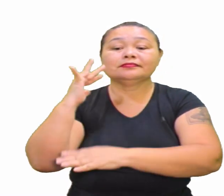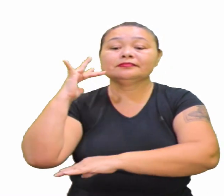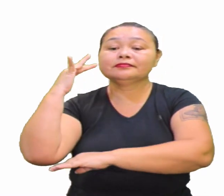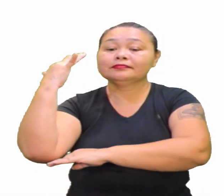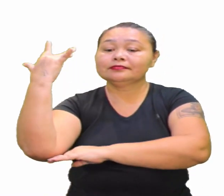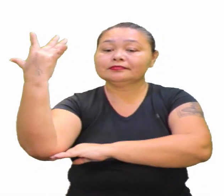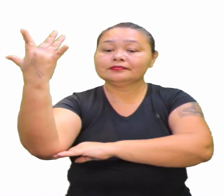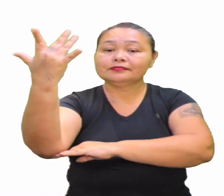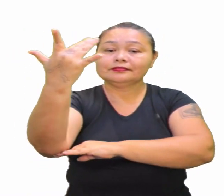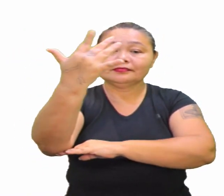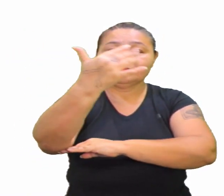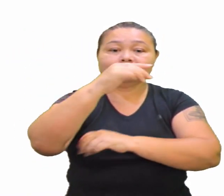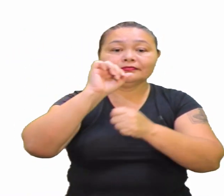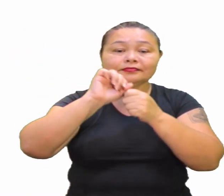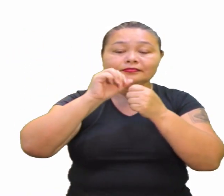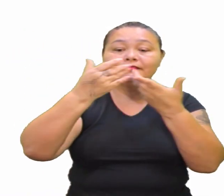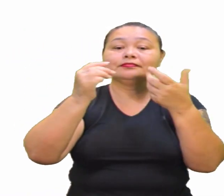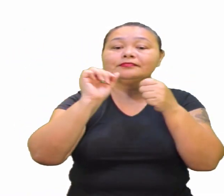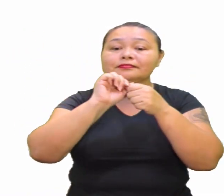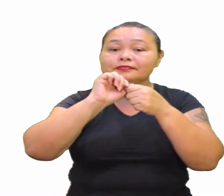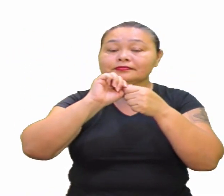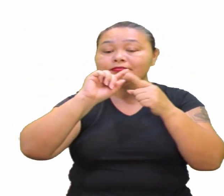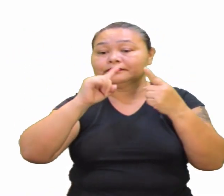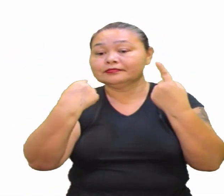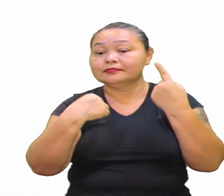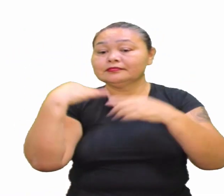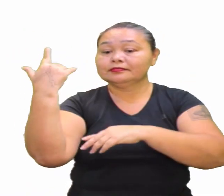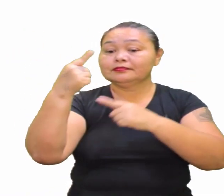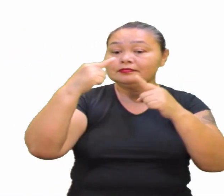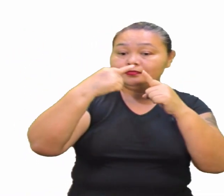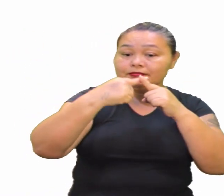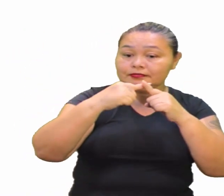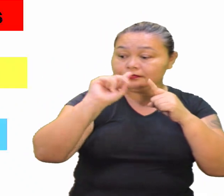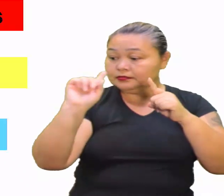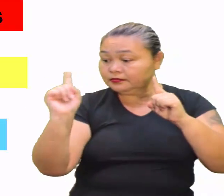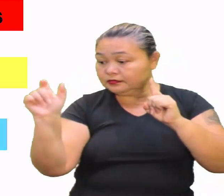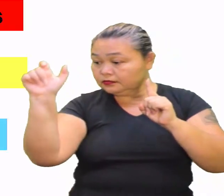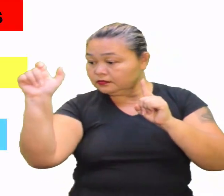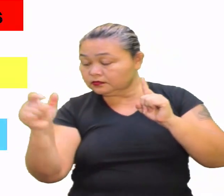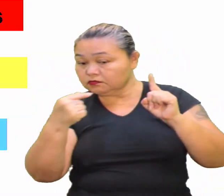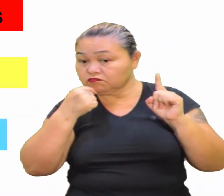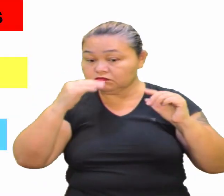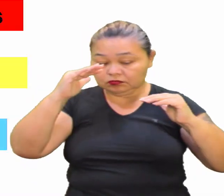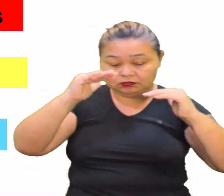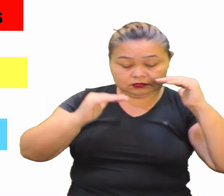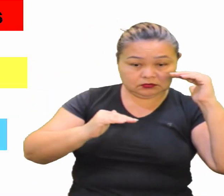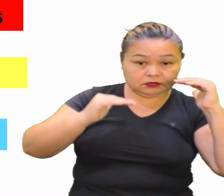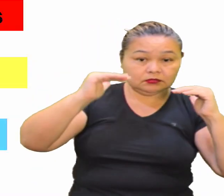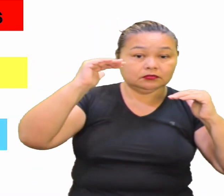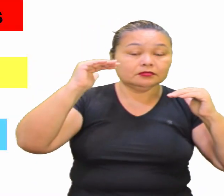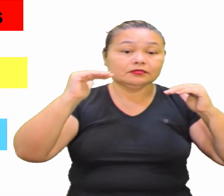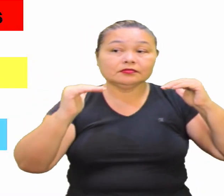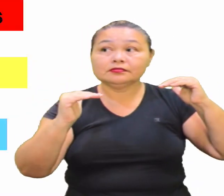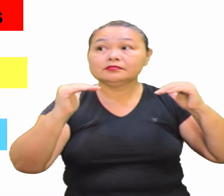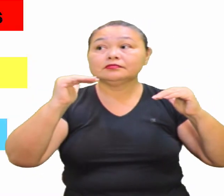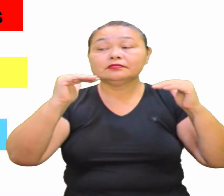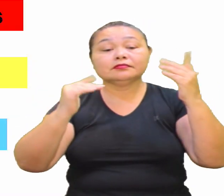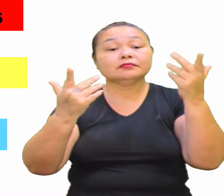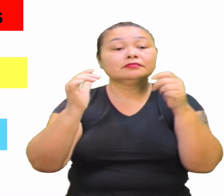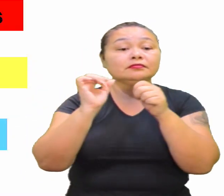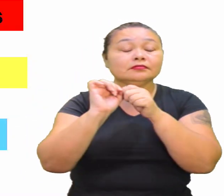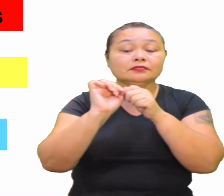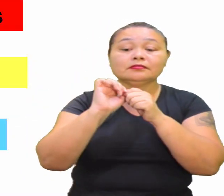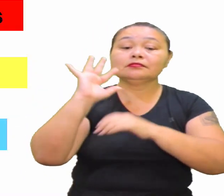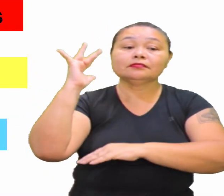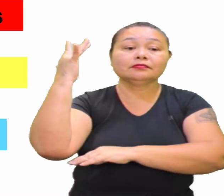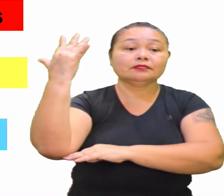crise versus natureza versus o homem Onde a gente fala de equilíbrio ambiental, desequilíbrio ambiental Quando a gente